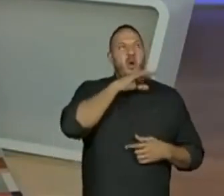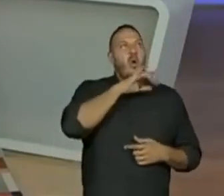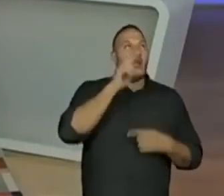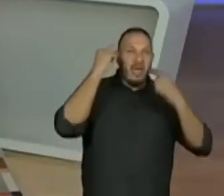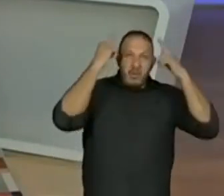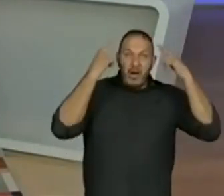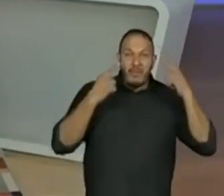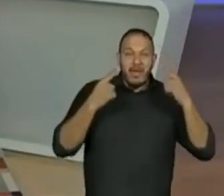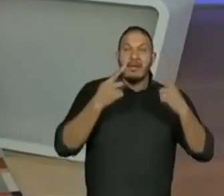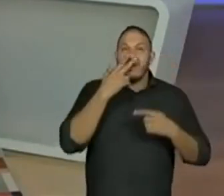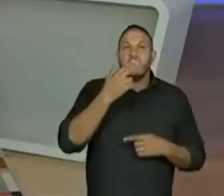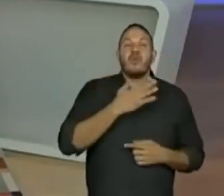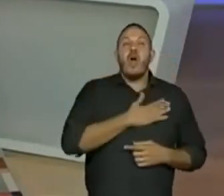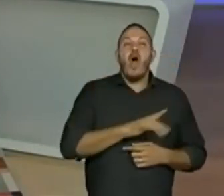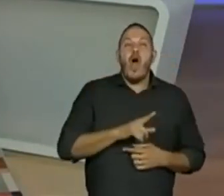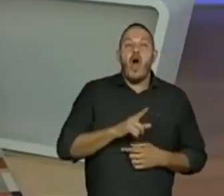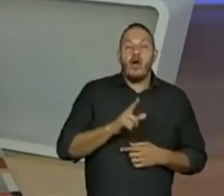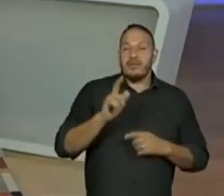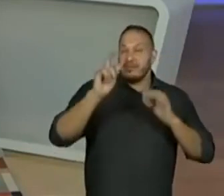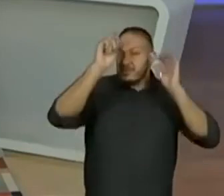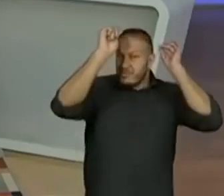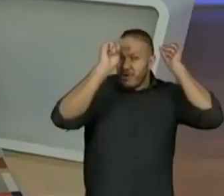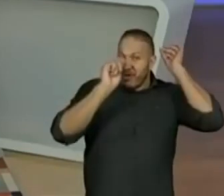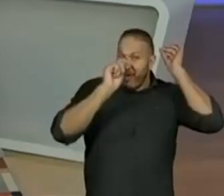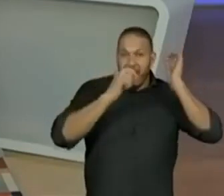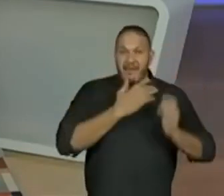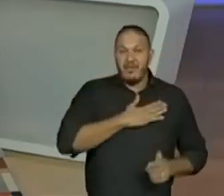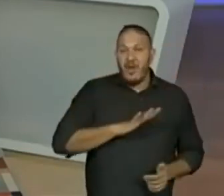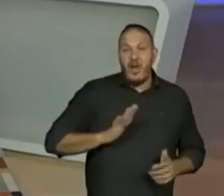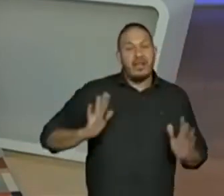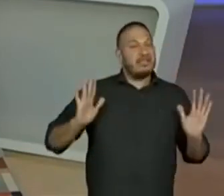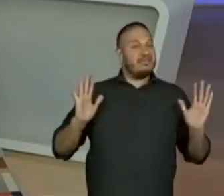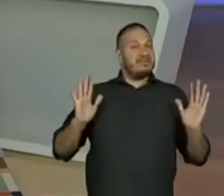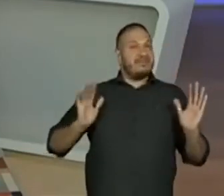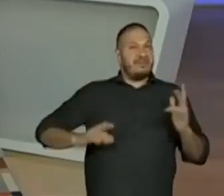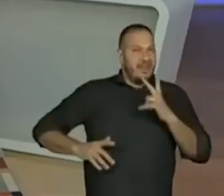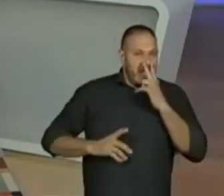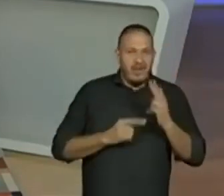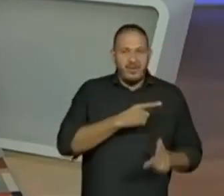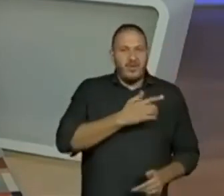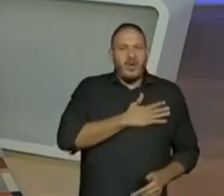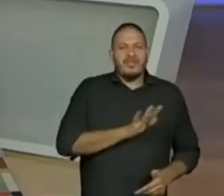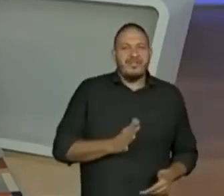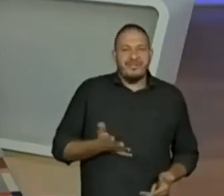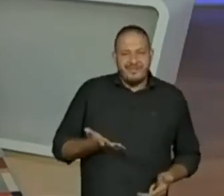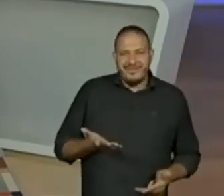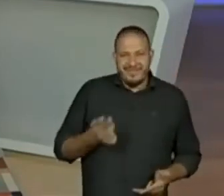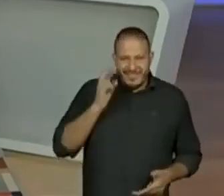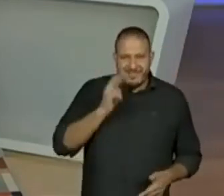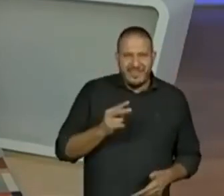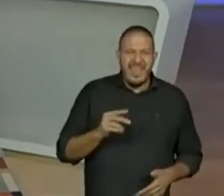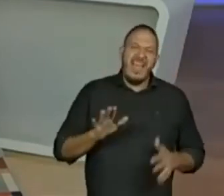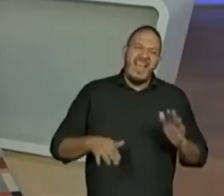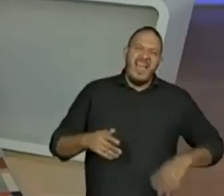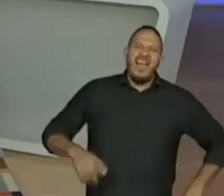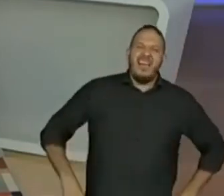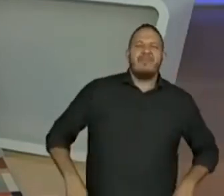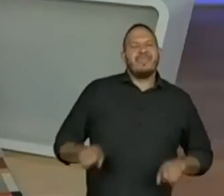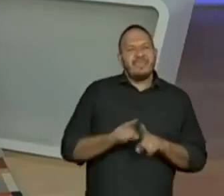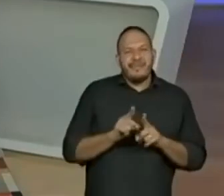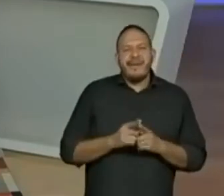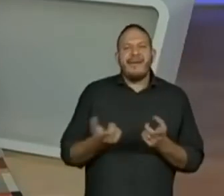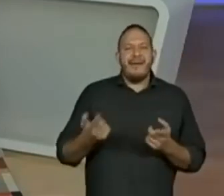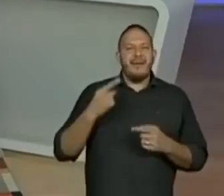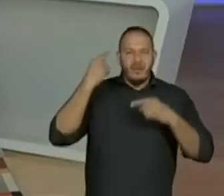Ele não estava gostando de usar o boné, o chapéu. Era isso que ele menos gostava. A gente falou assim, ah, mas também tem a ver que